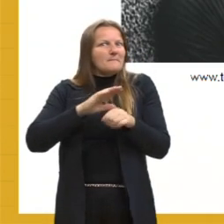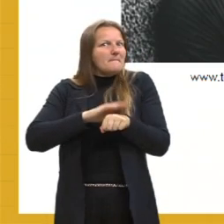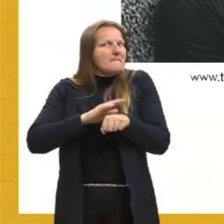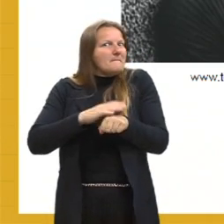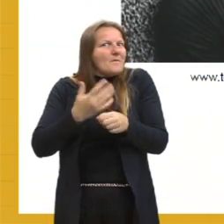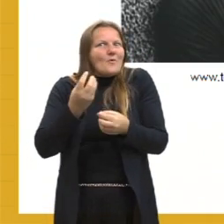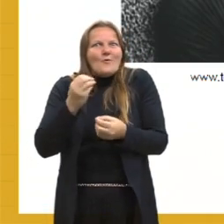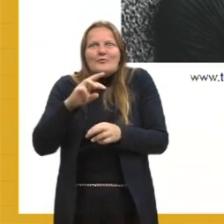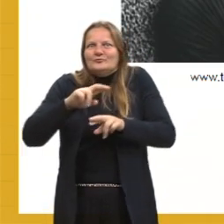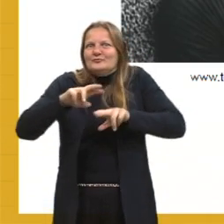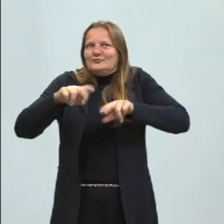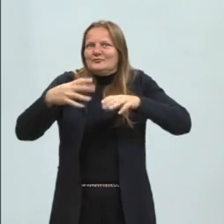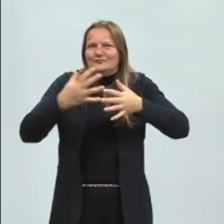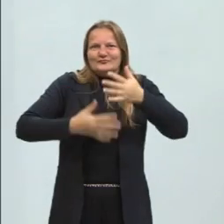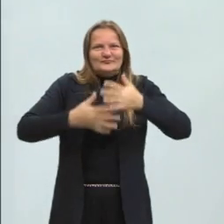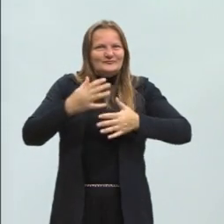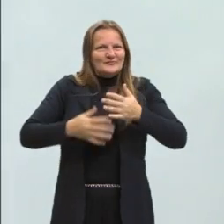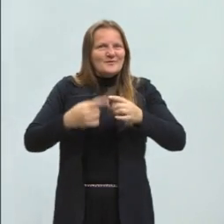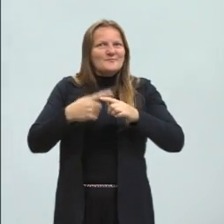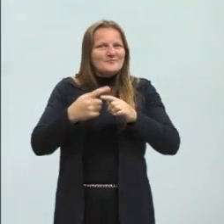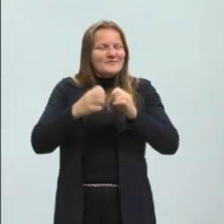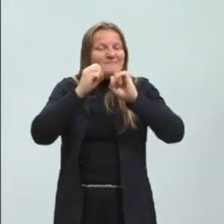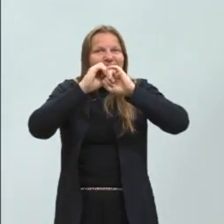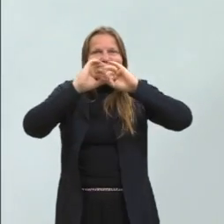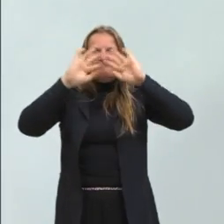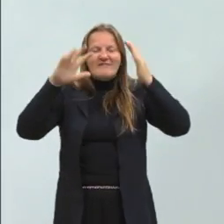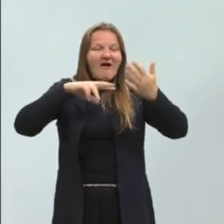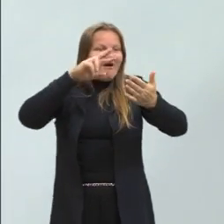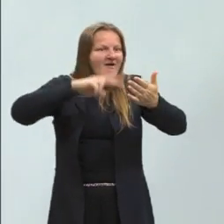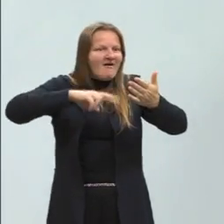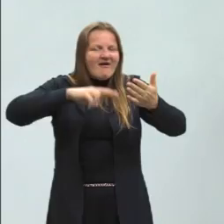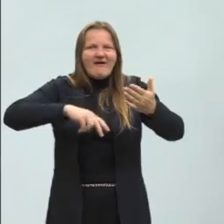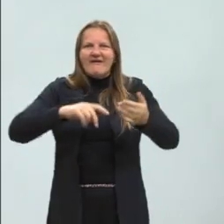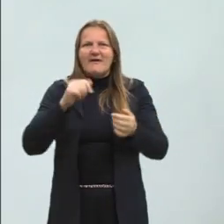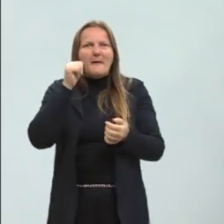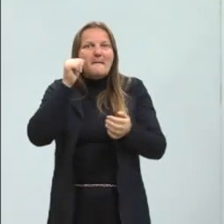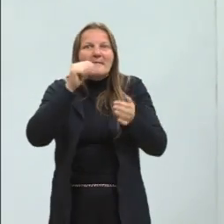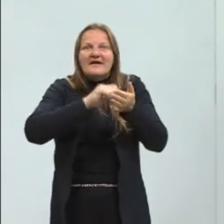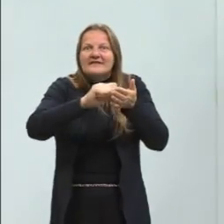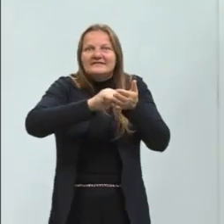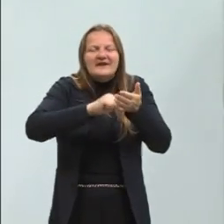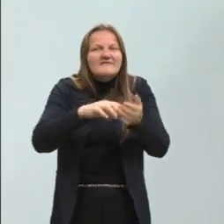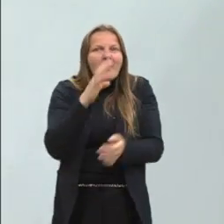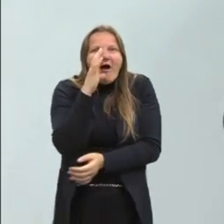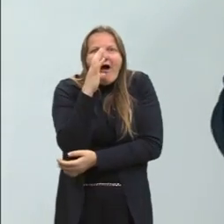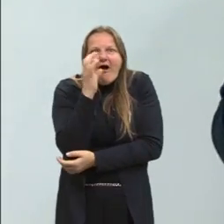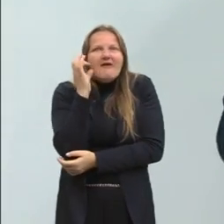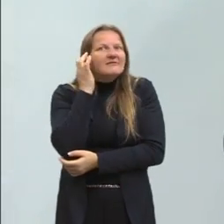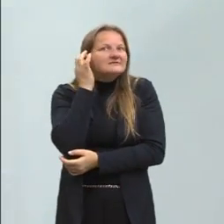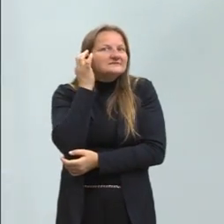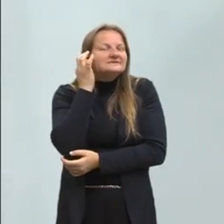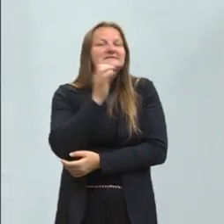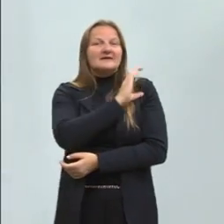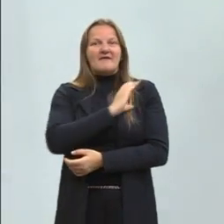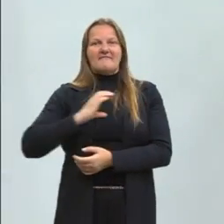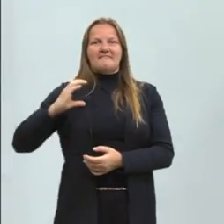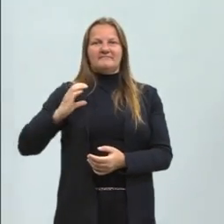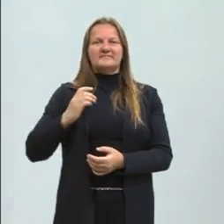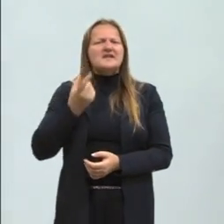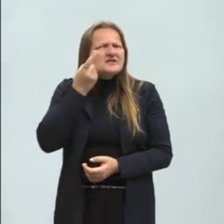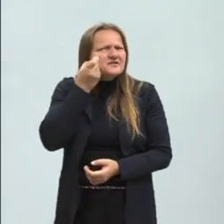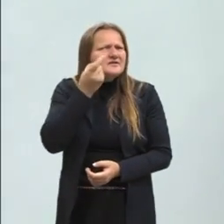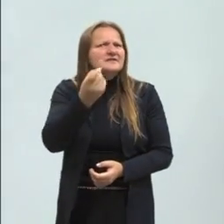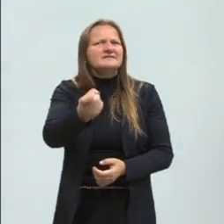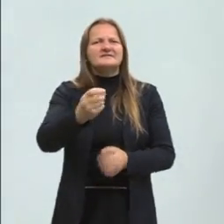complexa, ao mesmo tempo, porque a compreensão da dimensão do que ela escreve é bastante interessante para